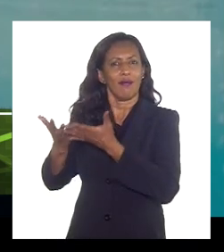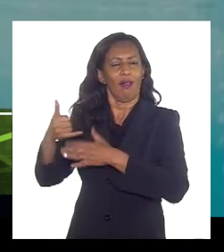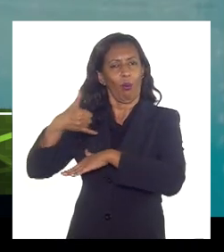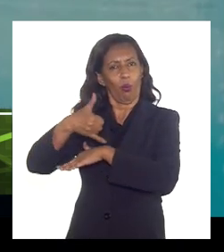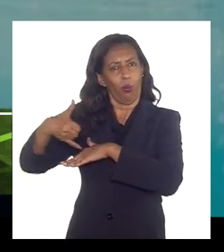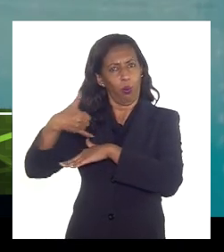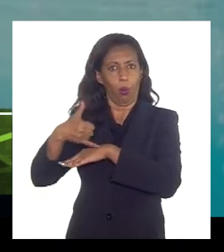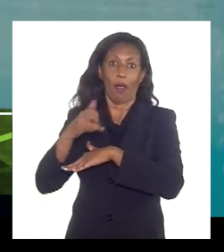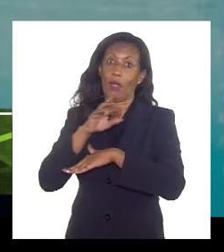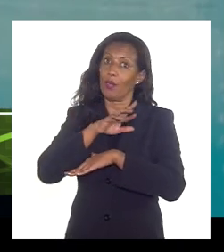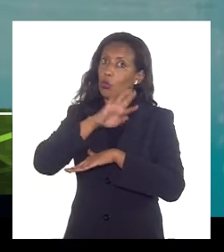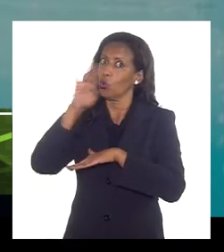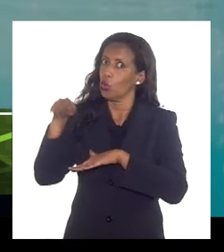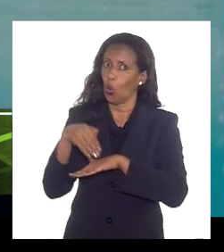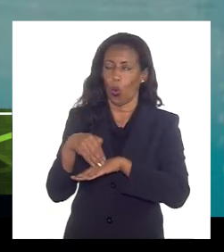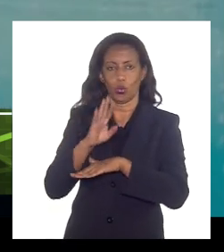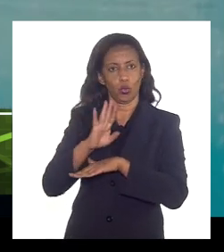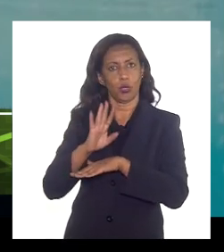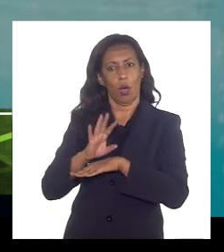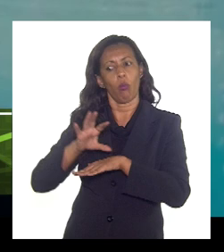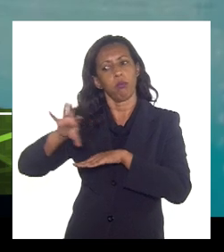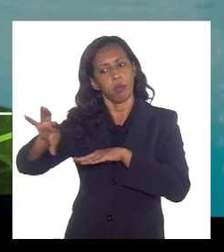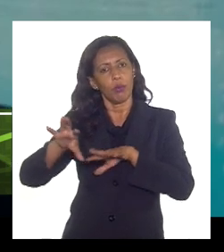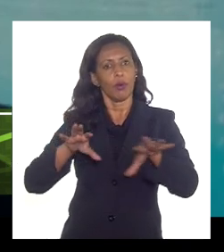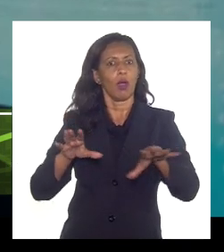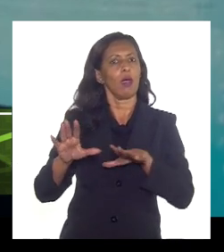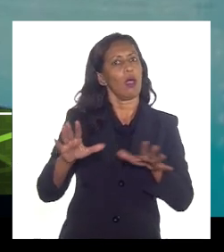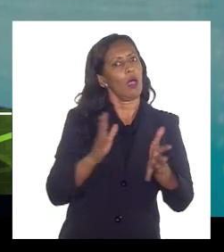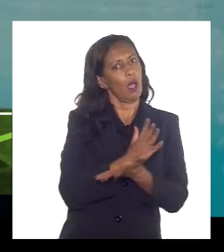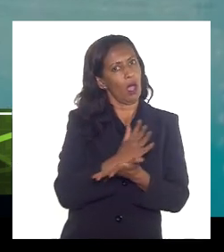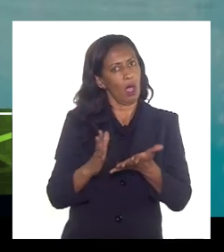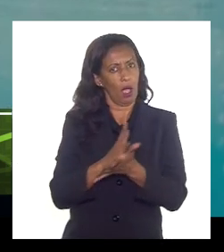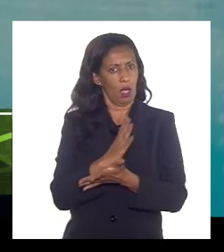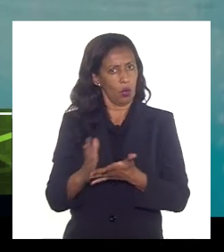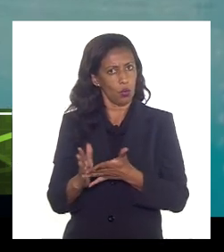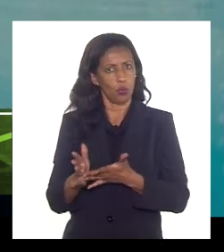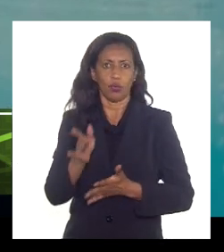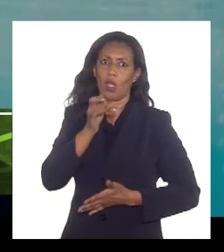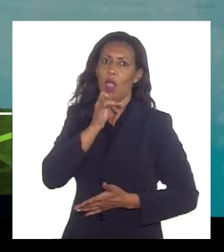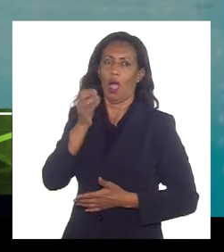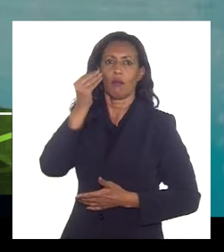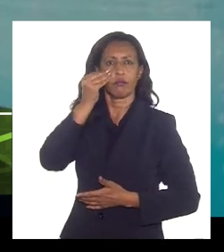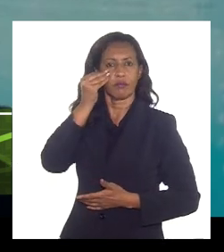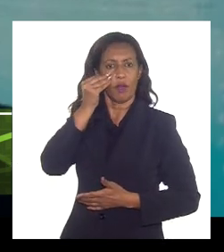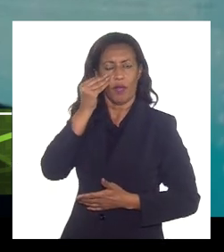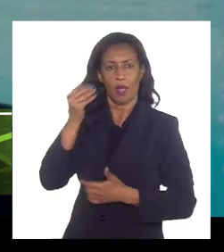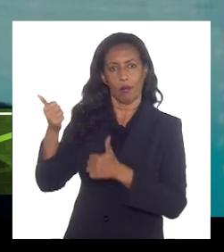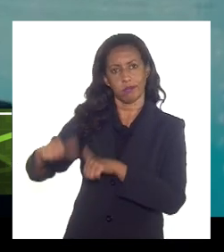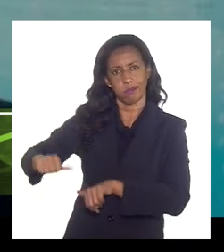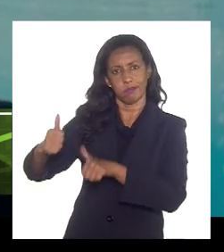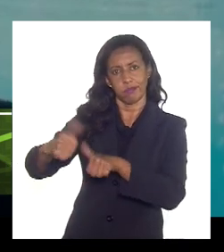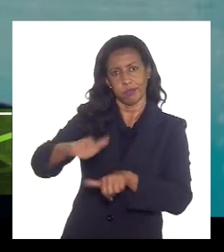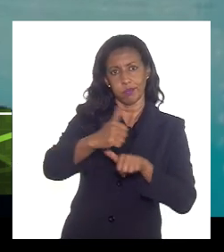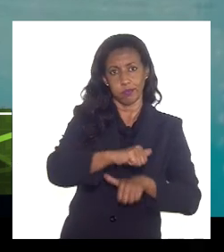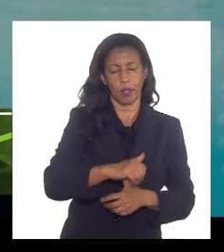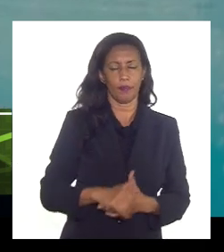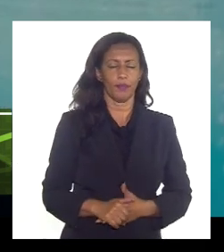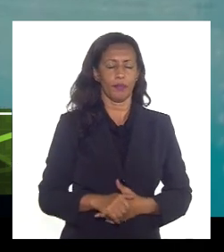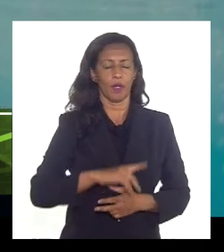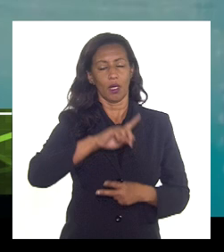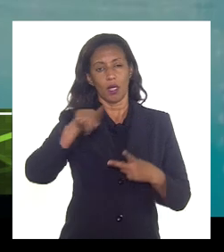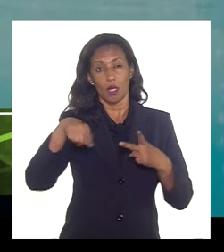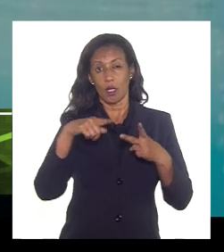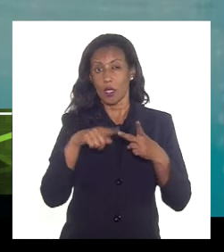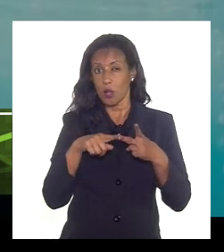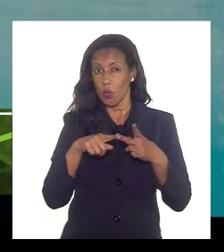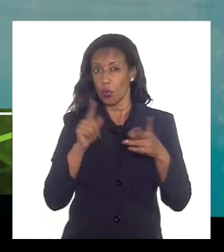caso a caso como eu falei com aquelas centenas de simulações que se faz para cada aprovação de projeto e aí a segunda pergunta